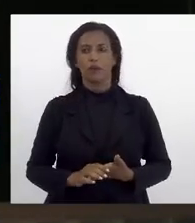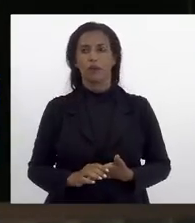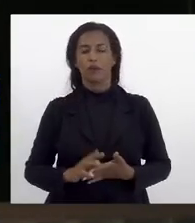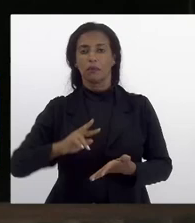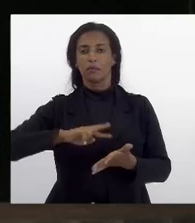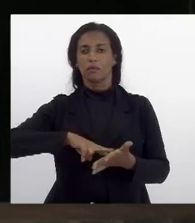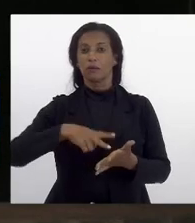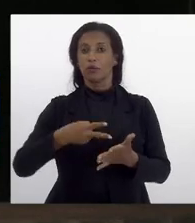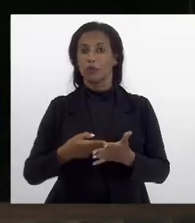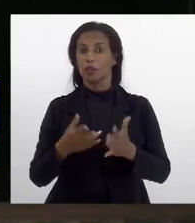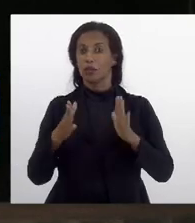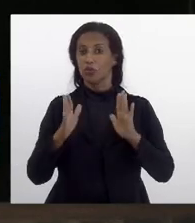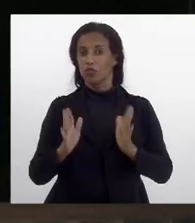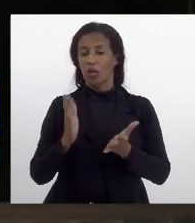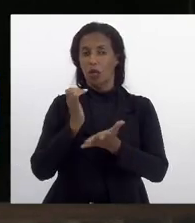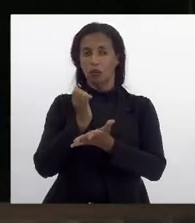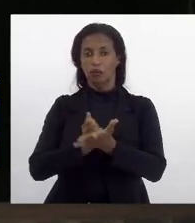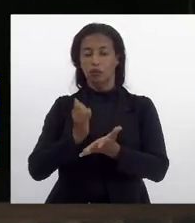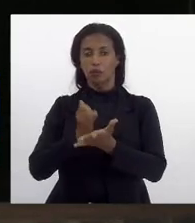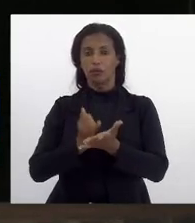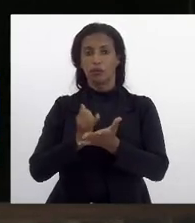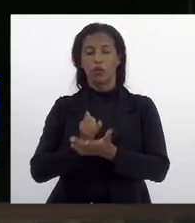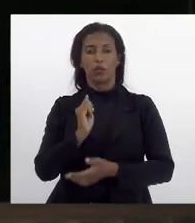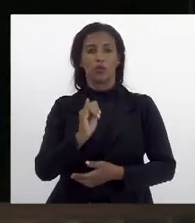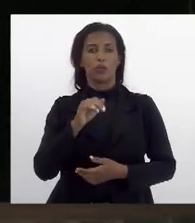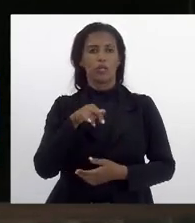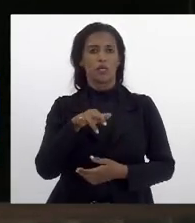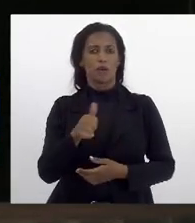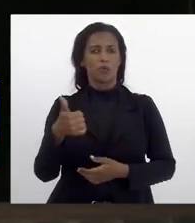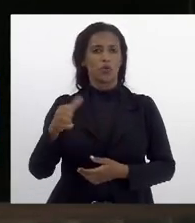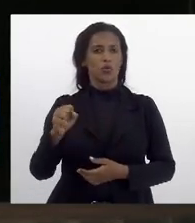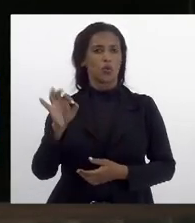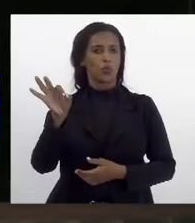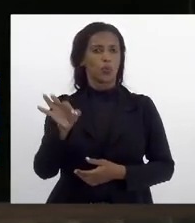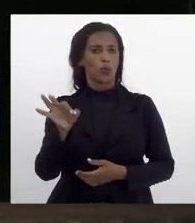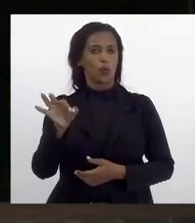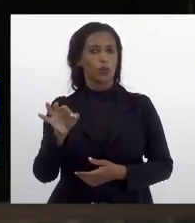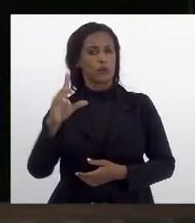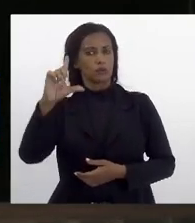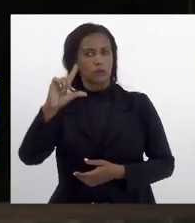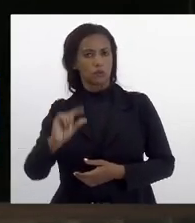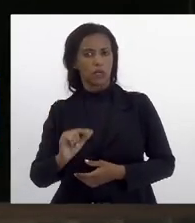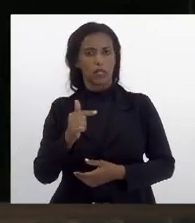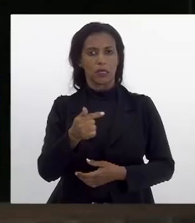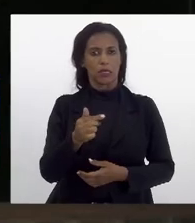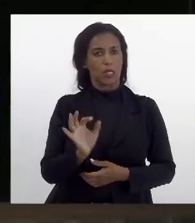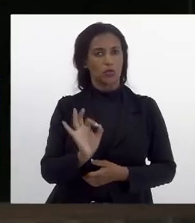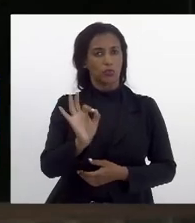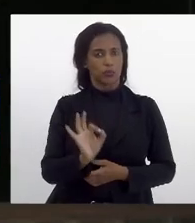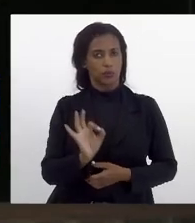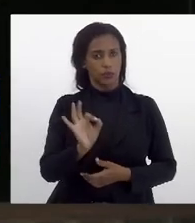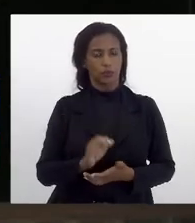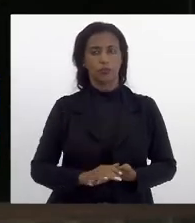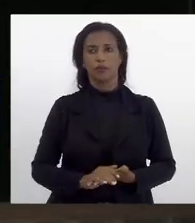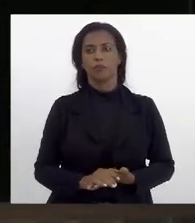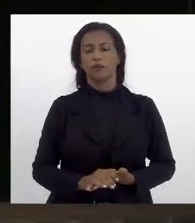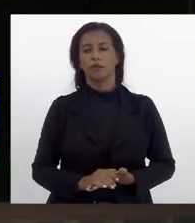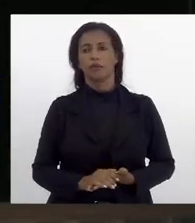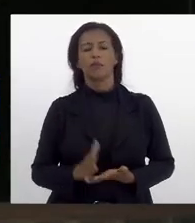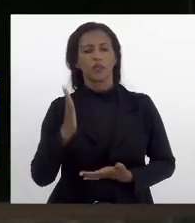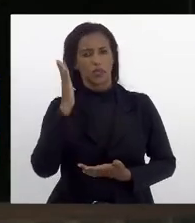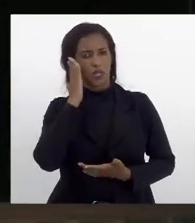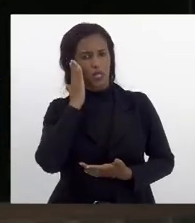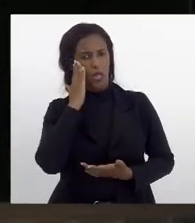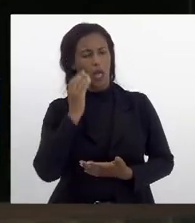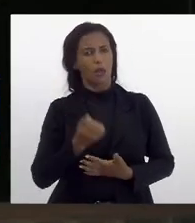alterando já a tributação do ICMS do produto de 18% para 7% a gente